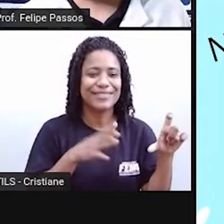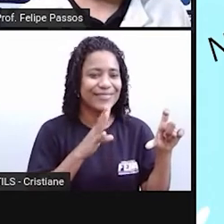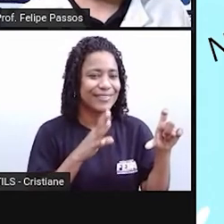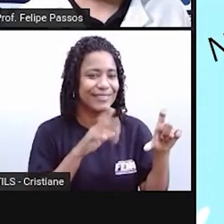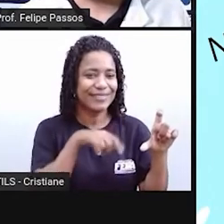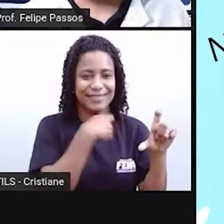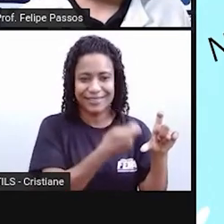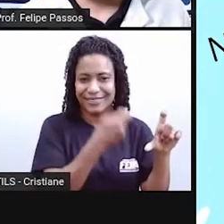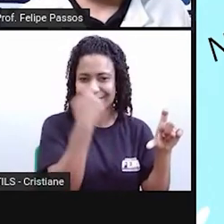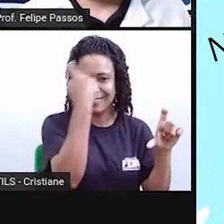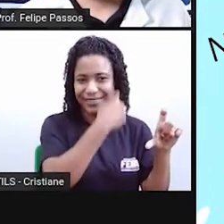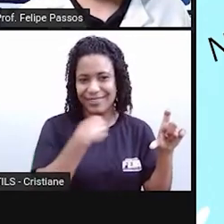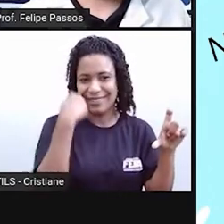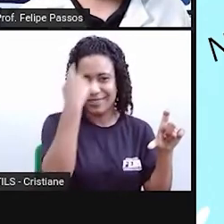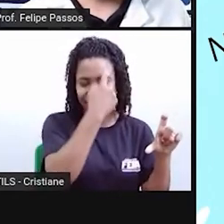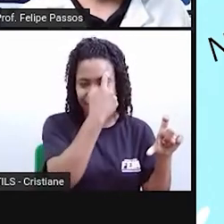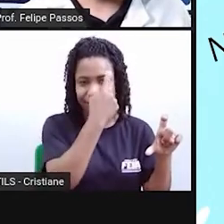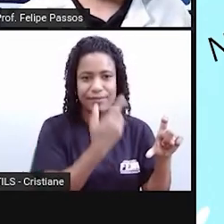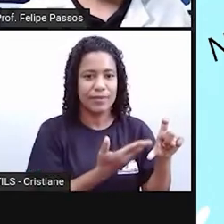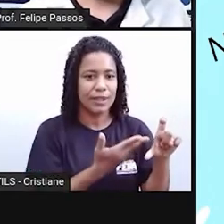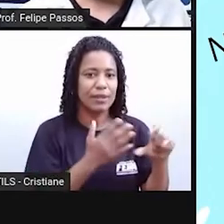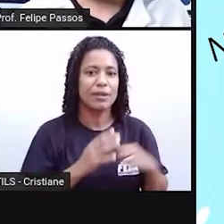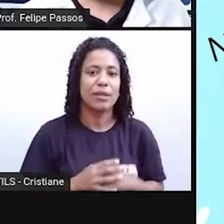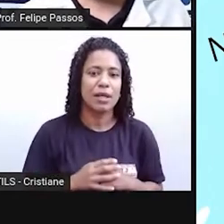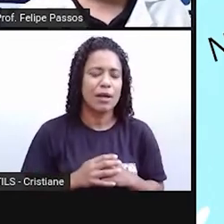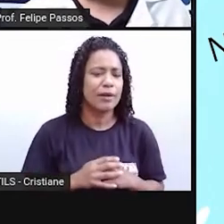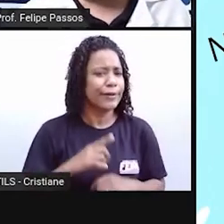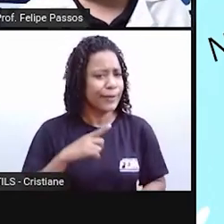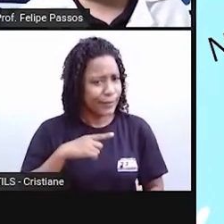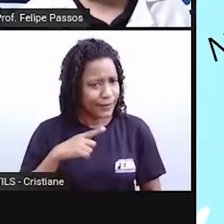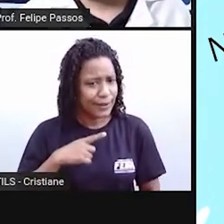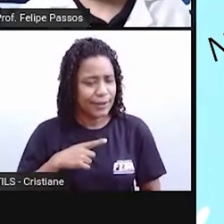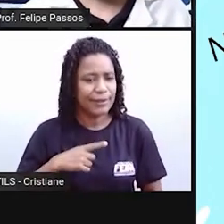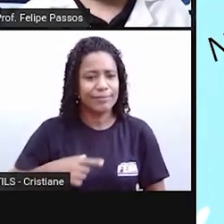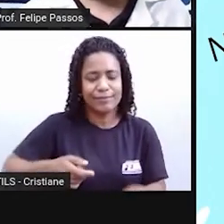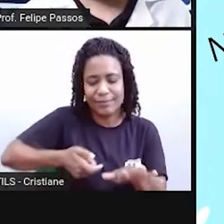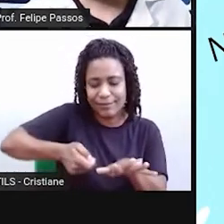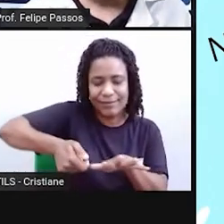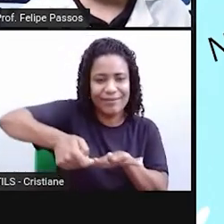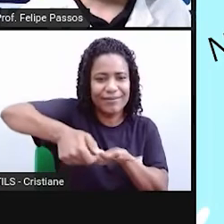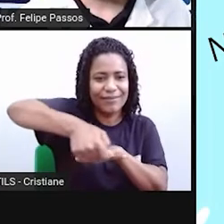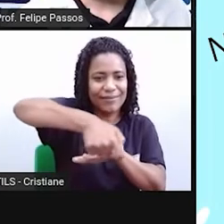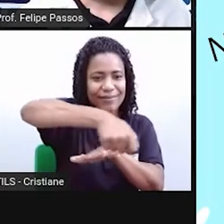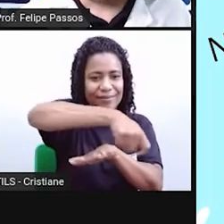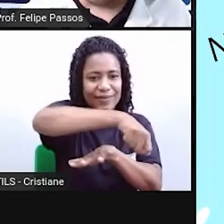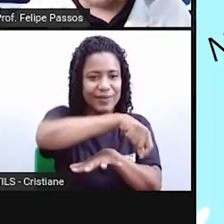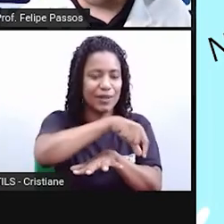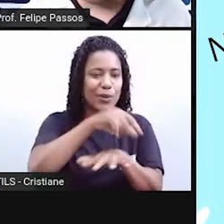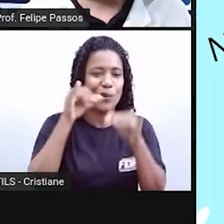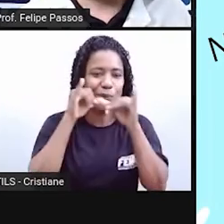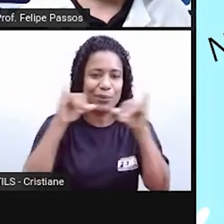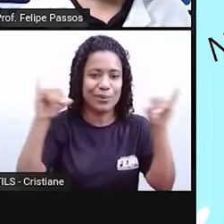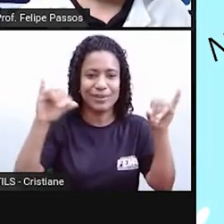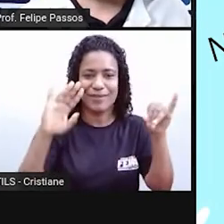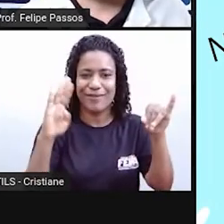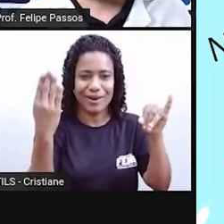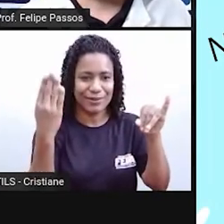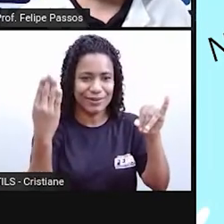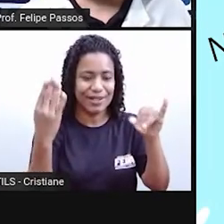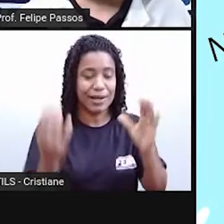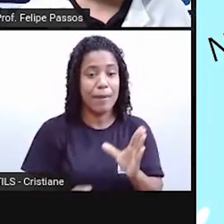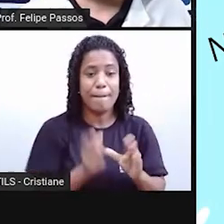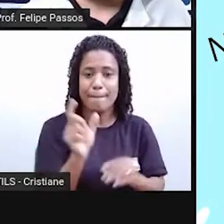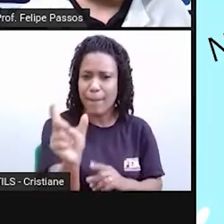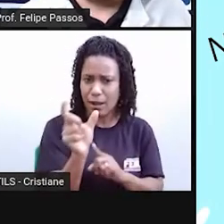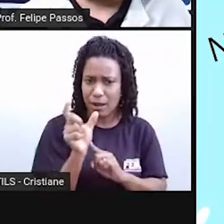conhecer melhor essa pessoa. Fake news é uma expressão, não é bem uma palavra, mas é uma expressão do inglês que a gente tem usado